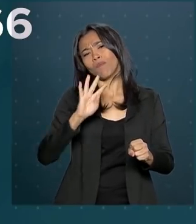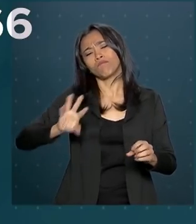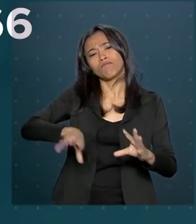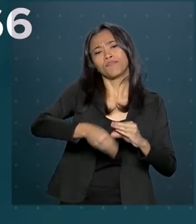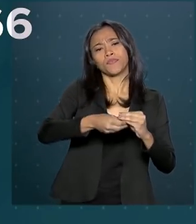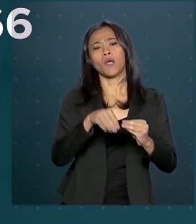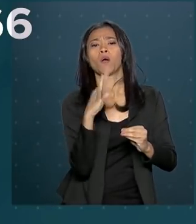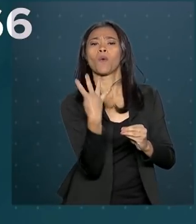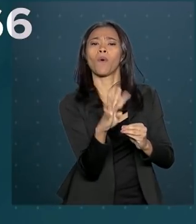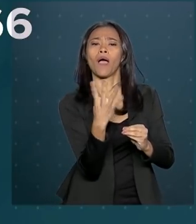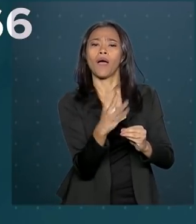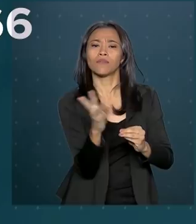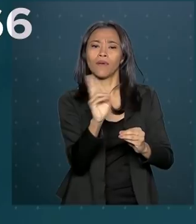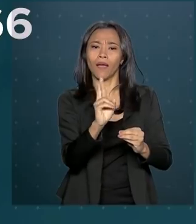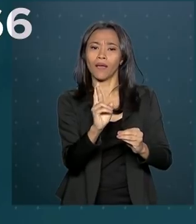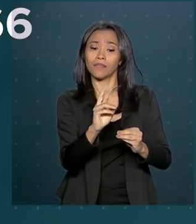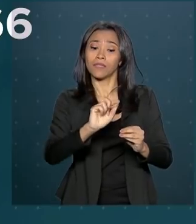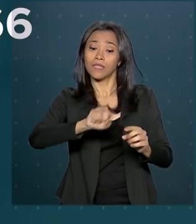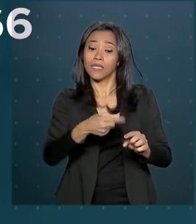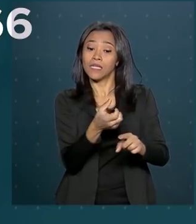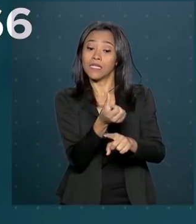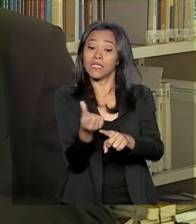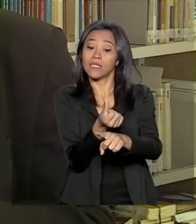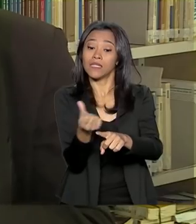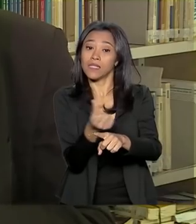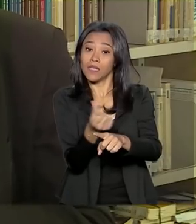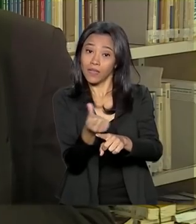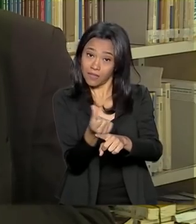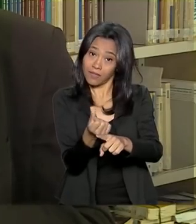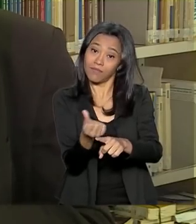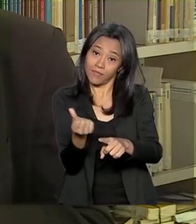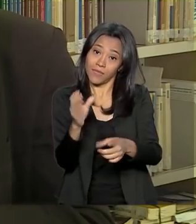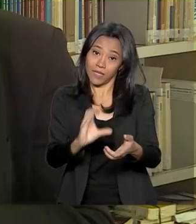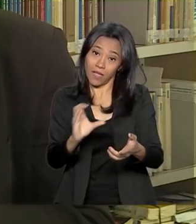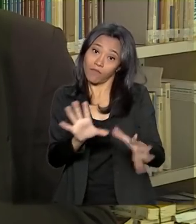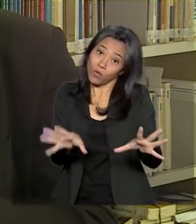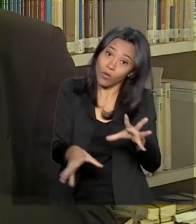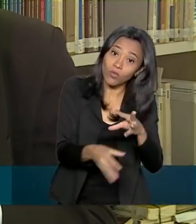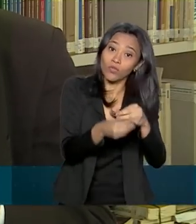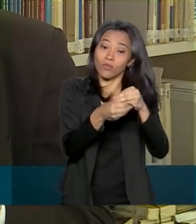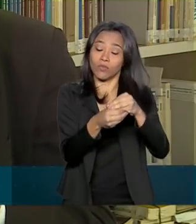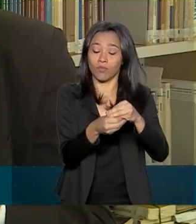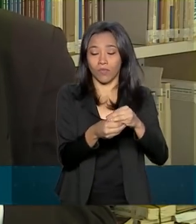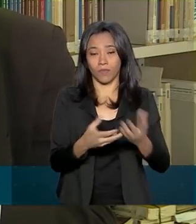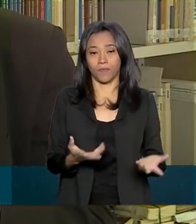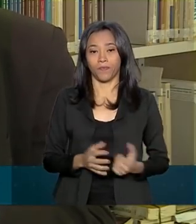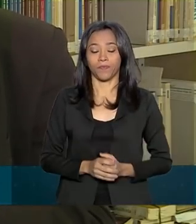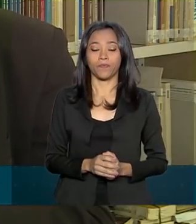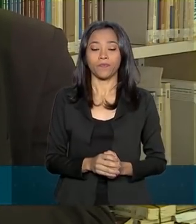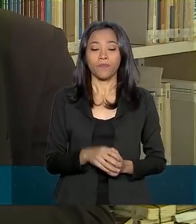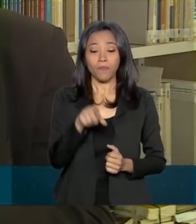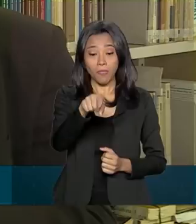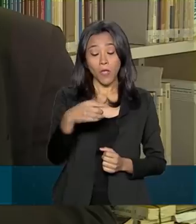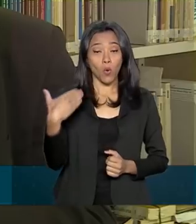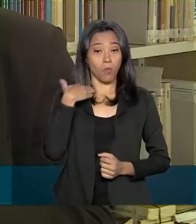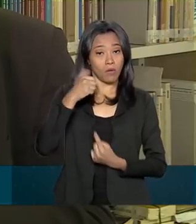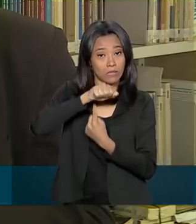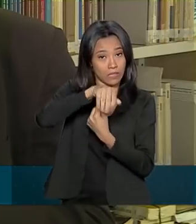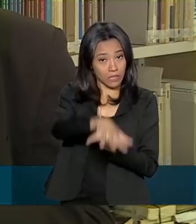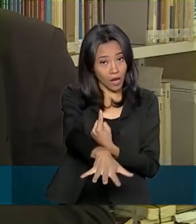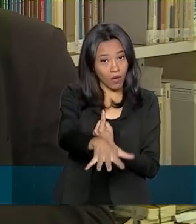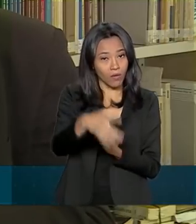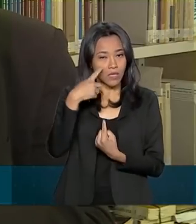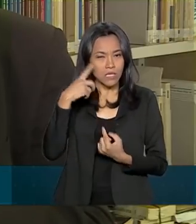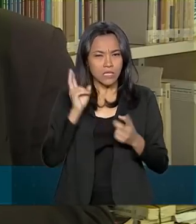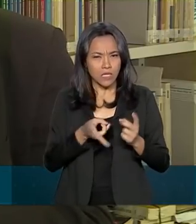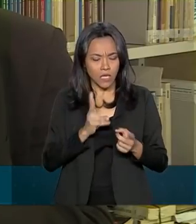e 66 centavos para levar para casa. Um presidente do Banco Central, ele trabalha em cima do fio da